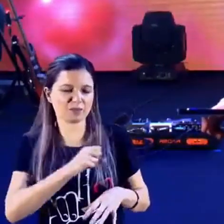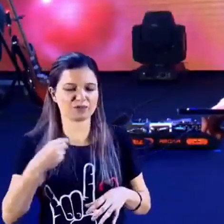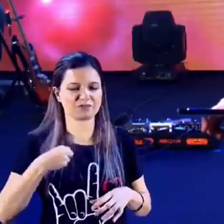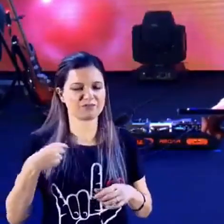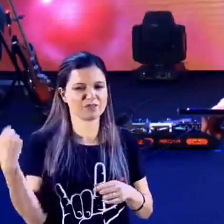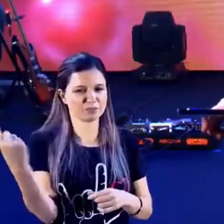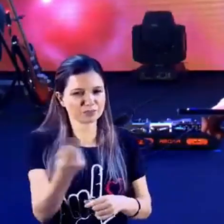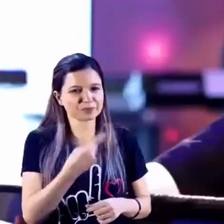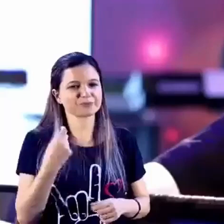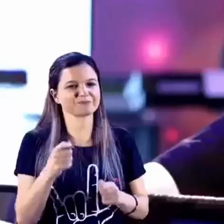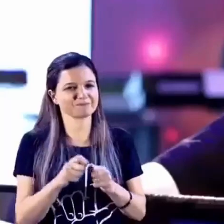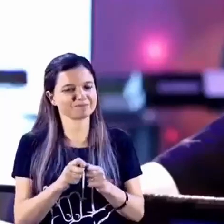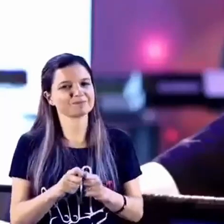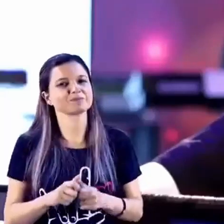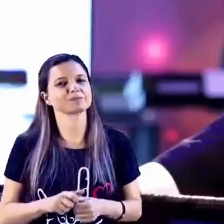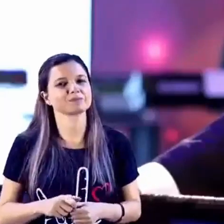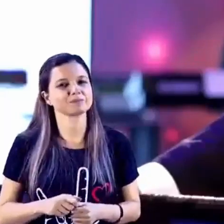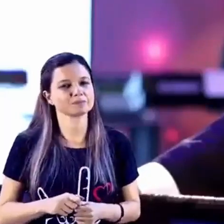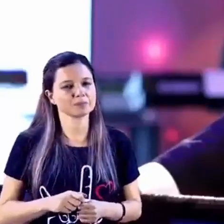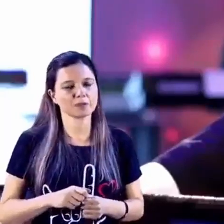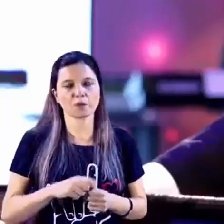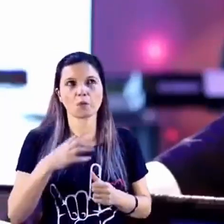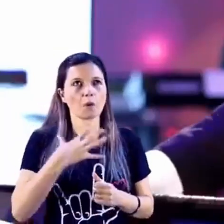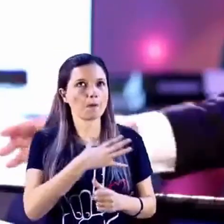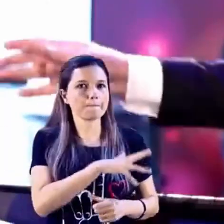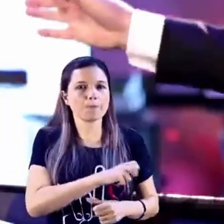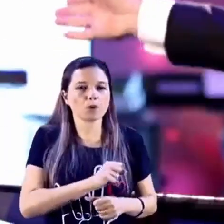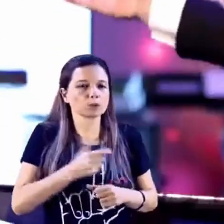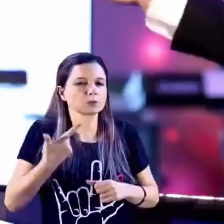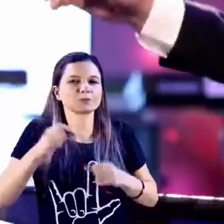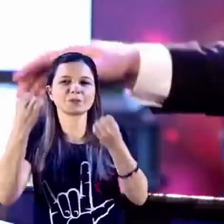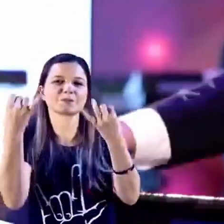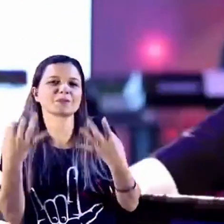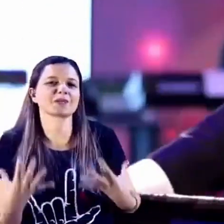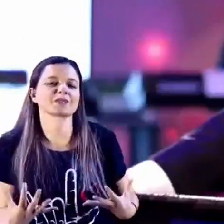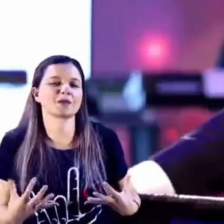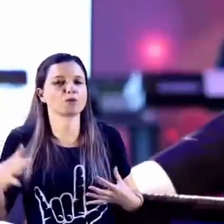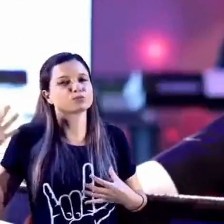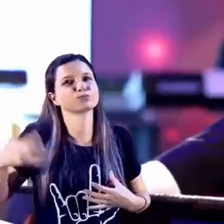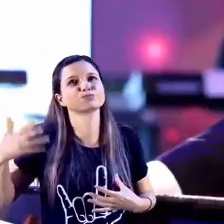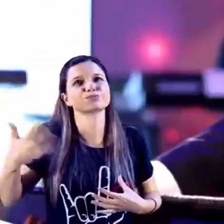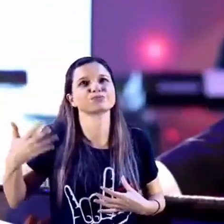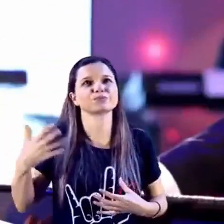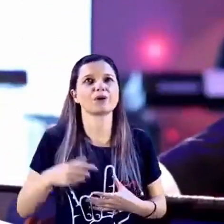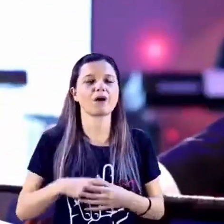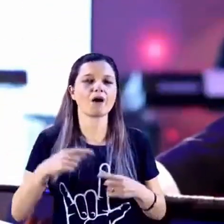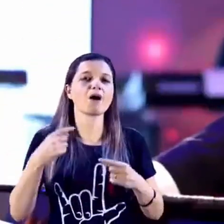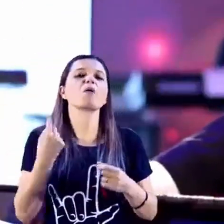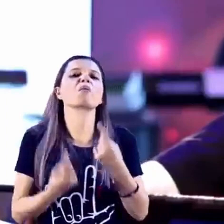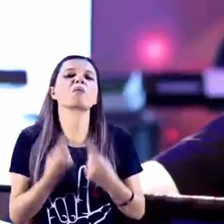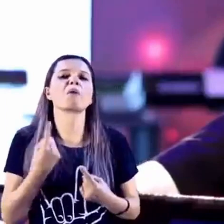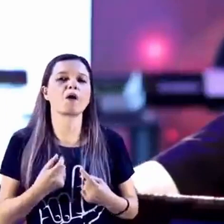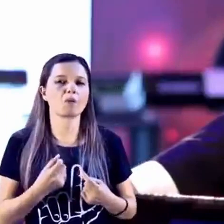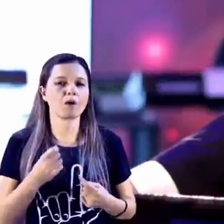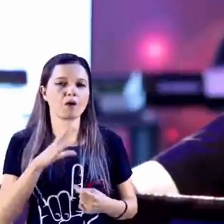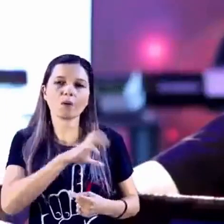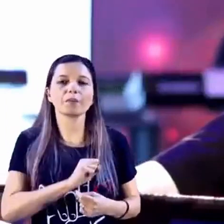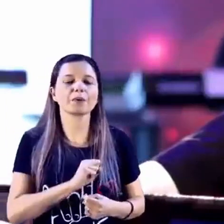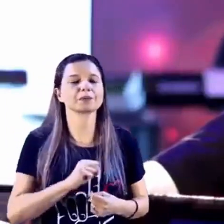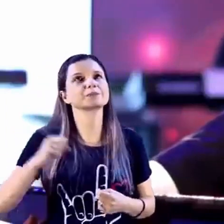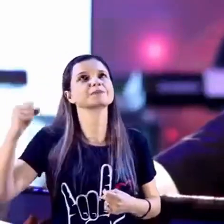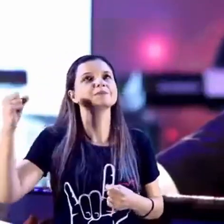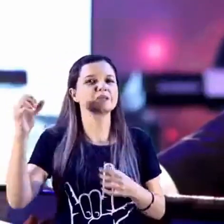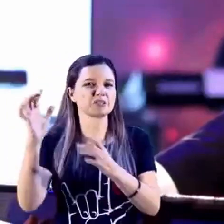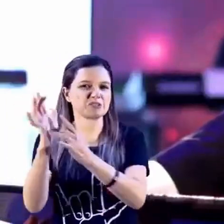Esse amor que Deus tem por nós exagerado é que Deus mandou o Seu Filho, Jesus Cristo.